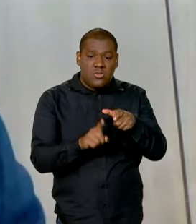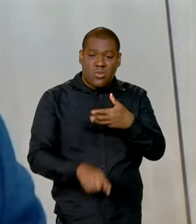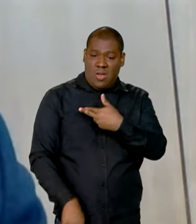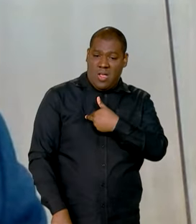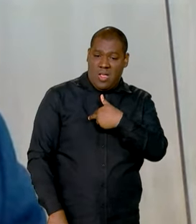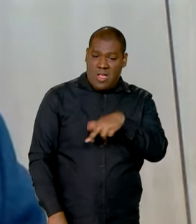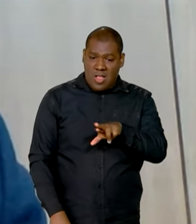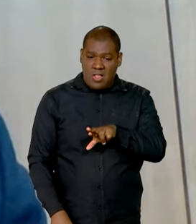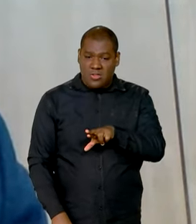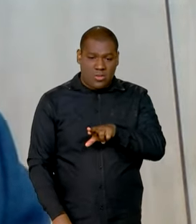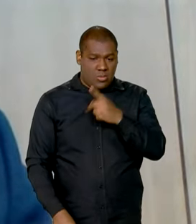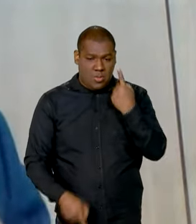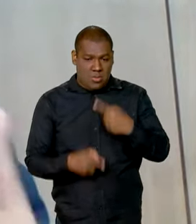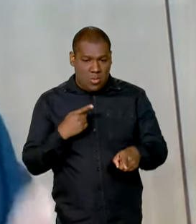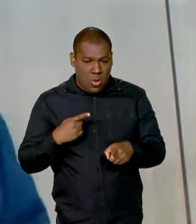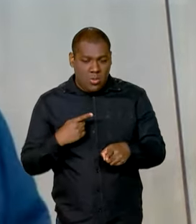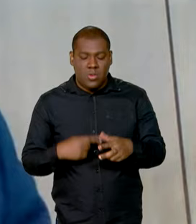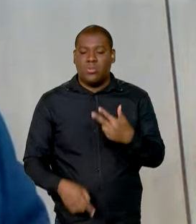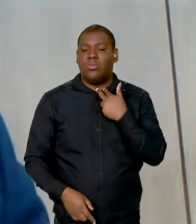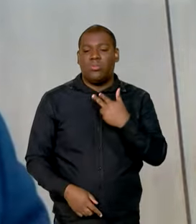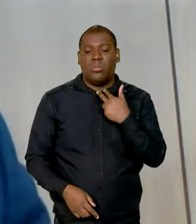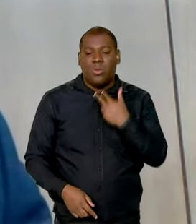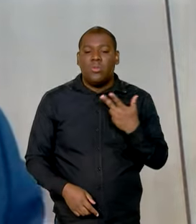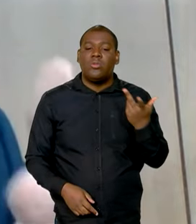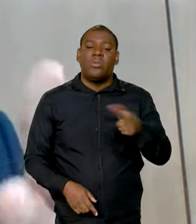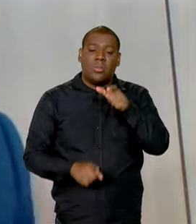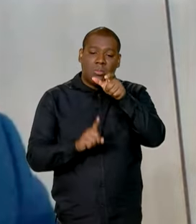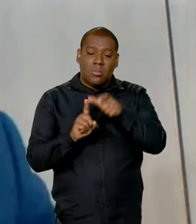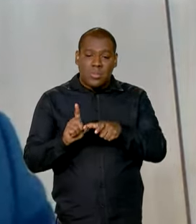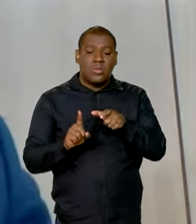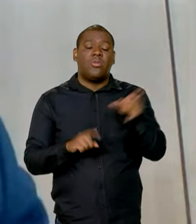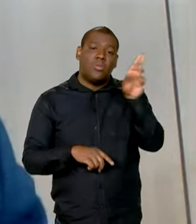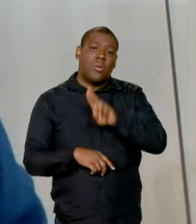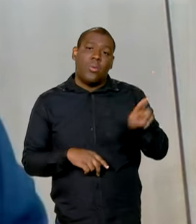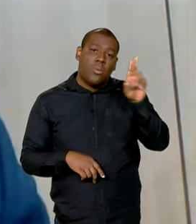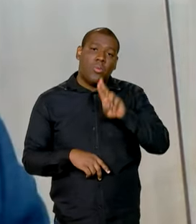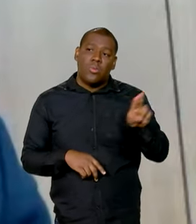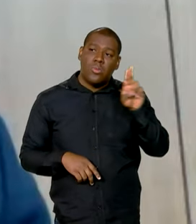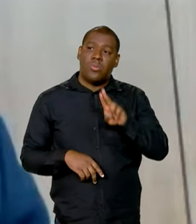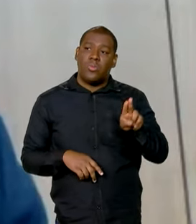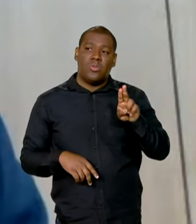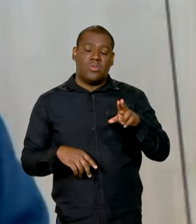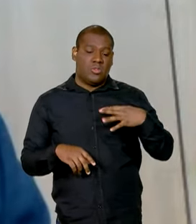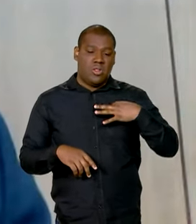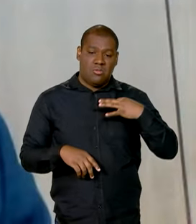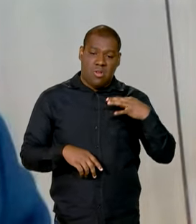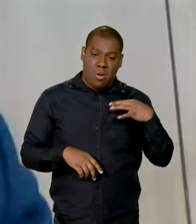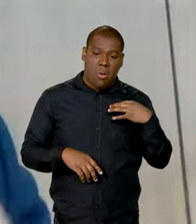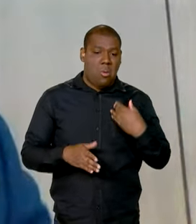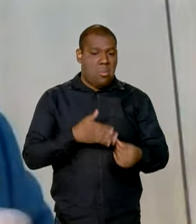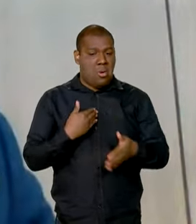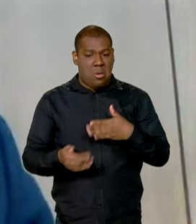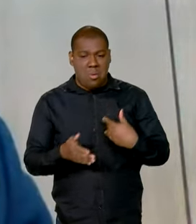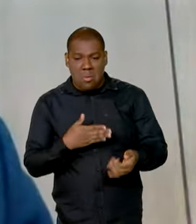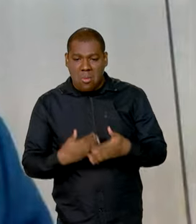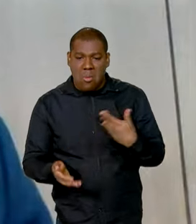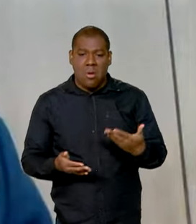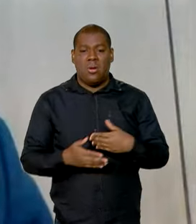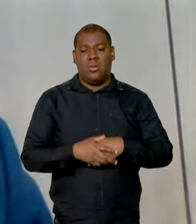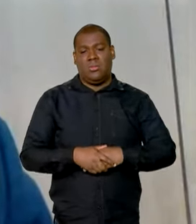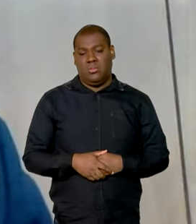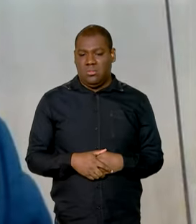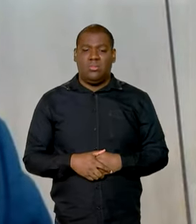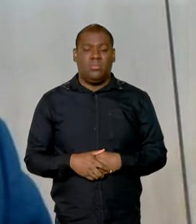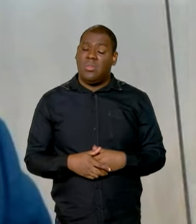sua liberdade de religião por meio do vestuário, nesse momento de obter, coletar a